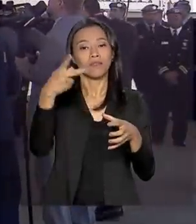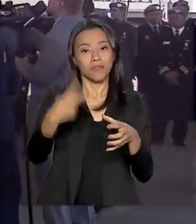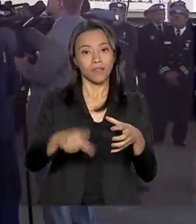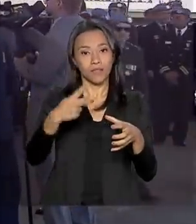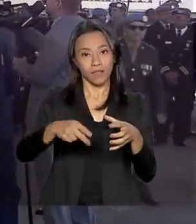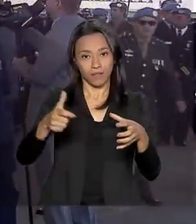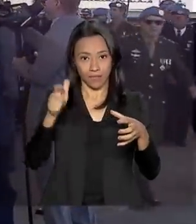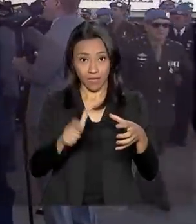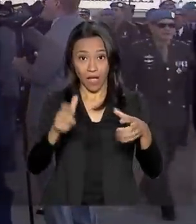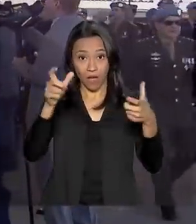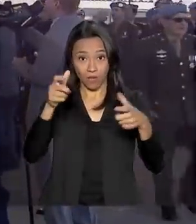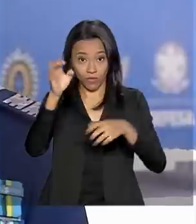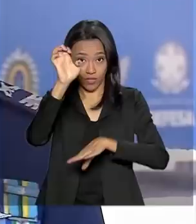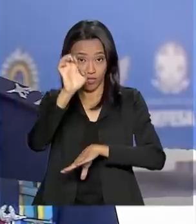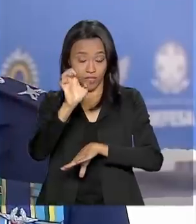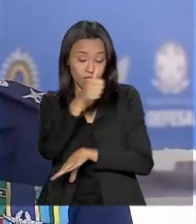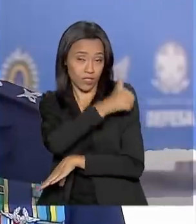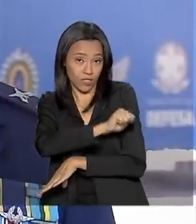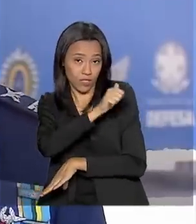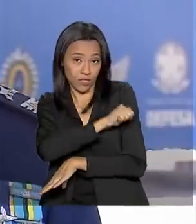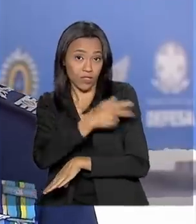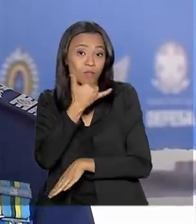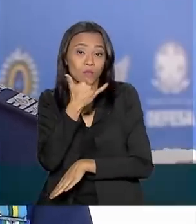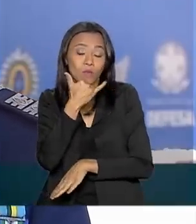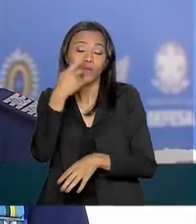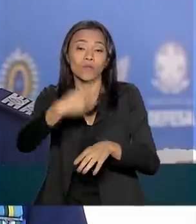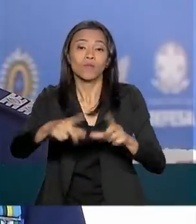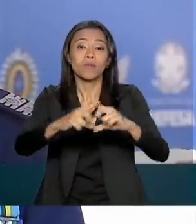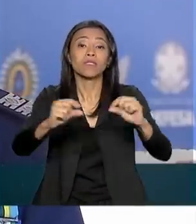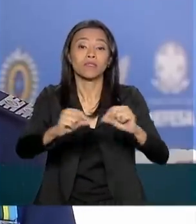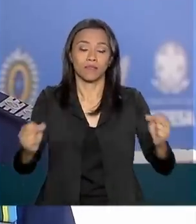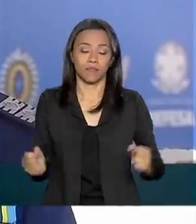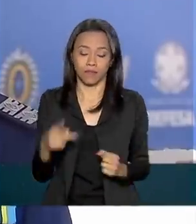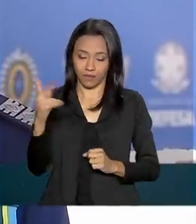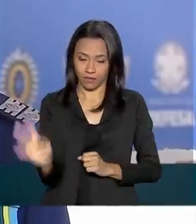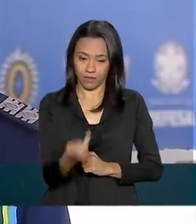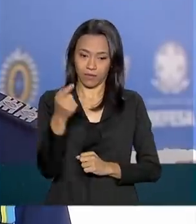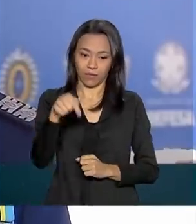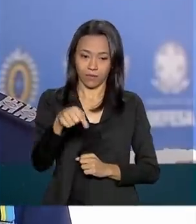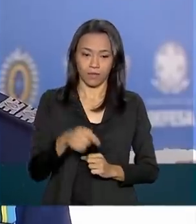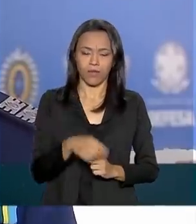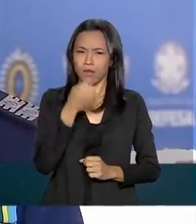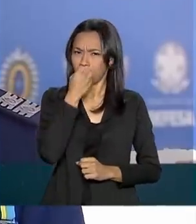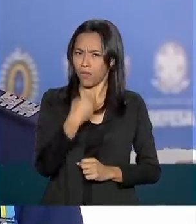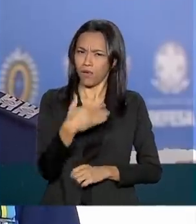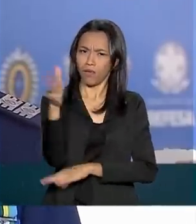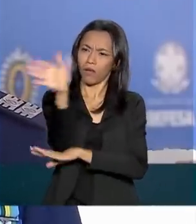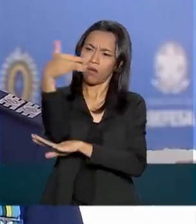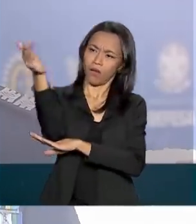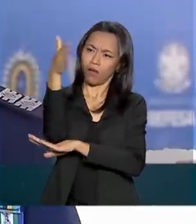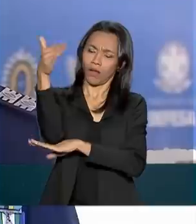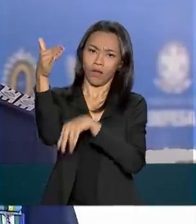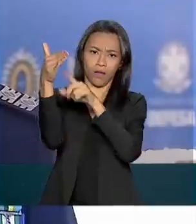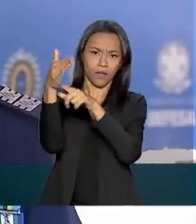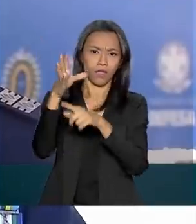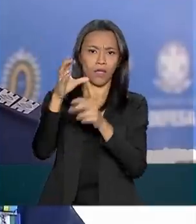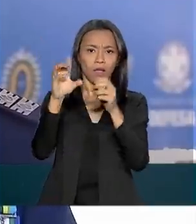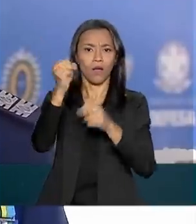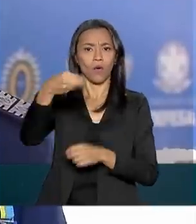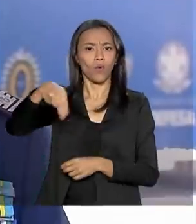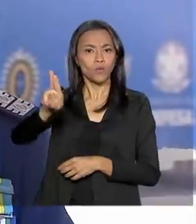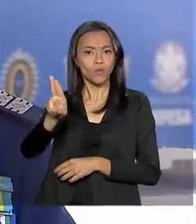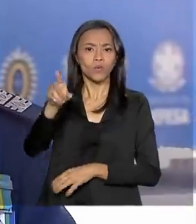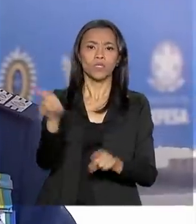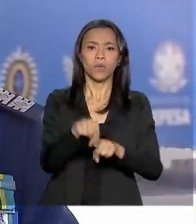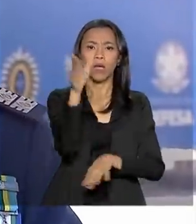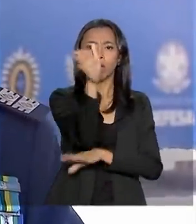fuzileiros navais de Brasília. É muito gratificante, né, por vergar a bandeira da ONU, a bandeira do Brasil, e trazer ali um pouco de